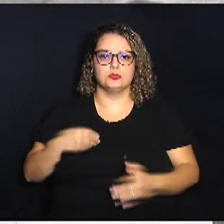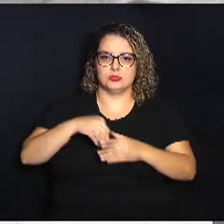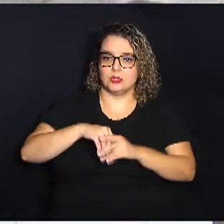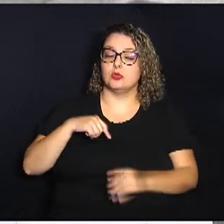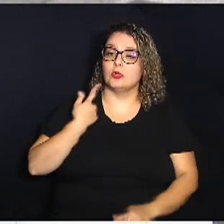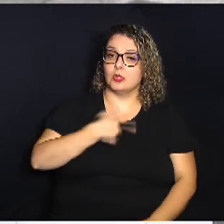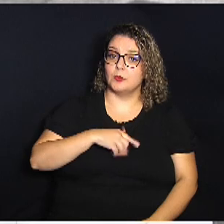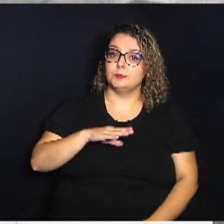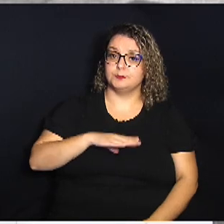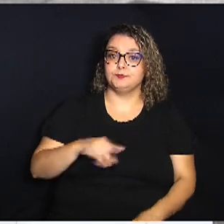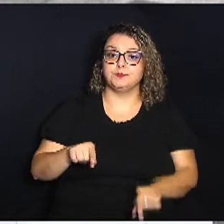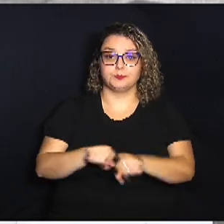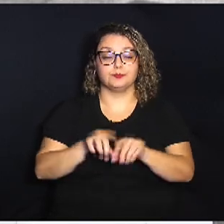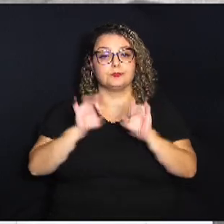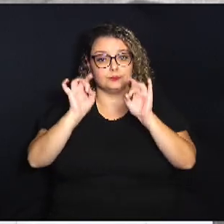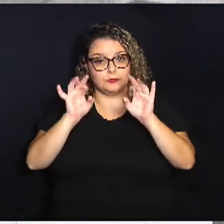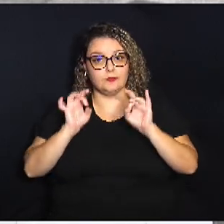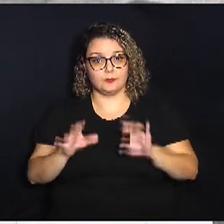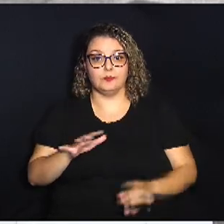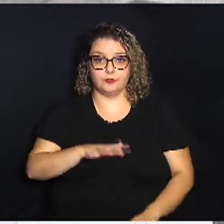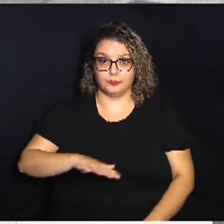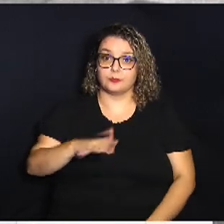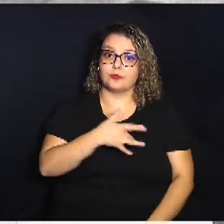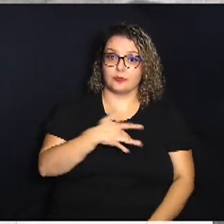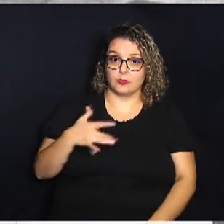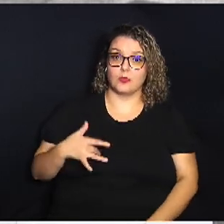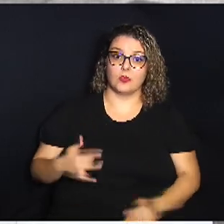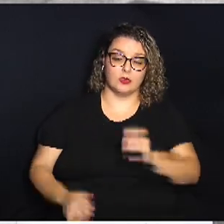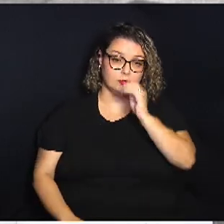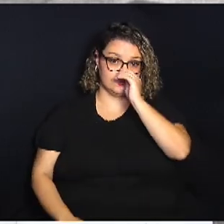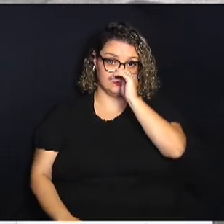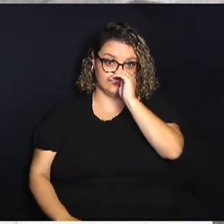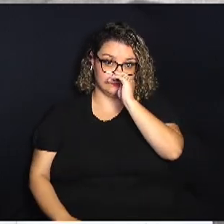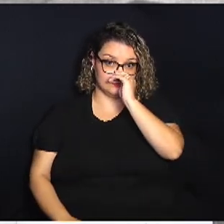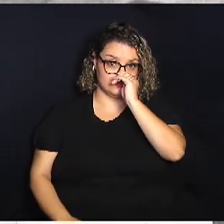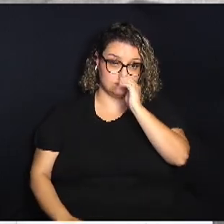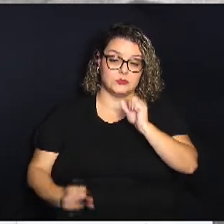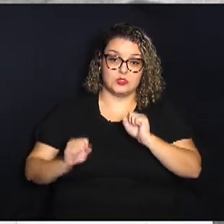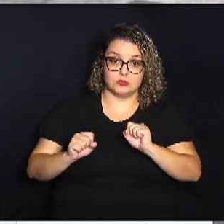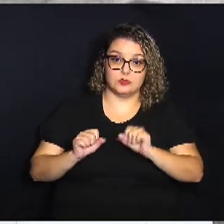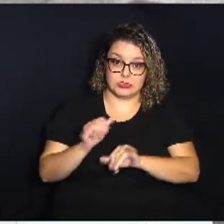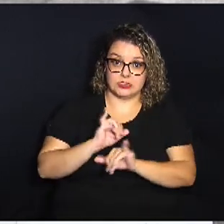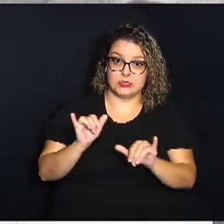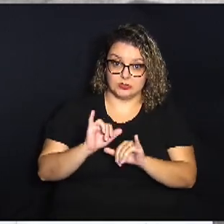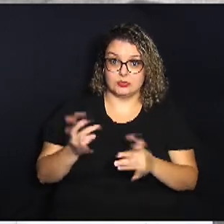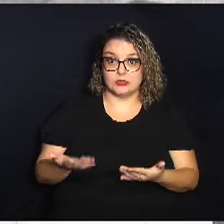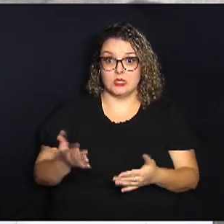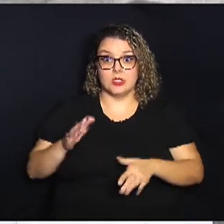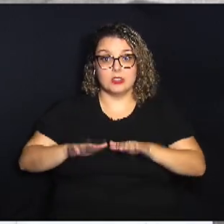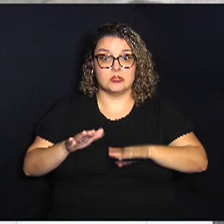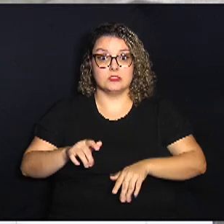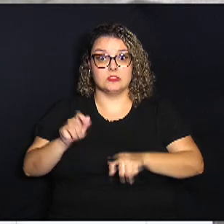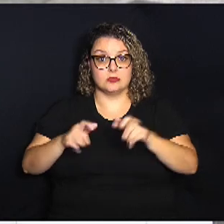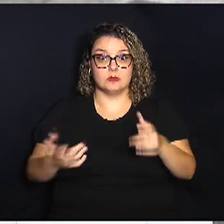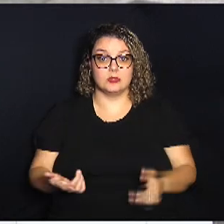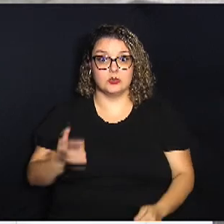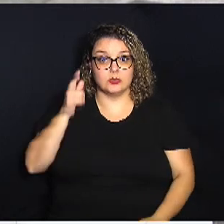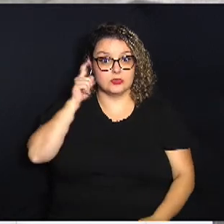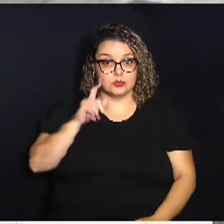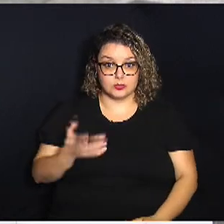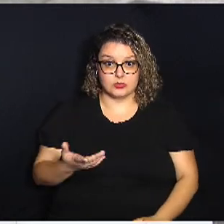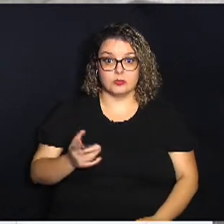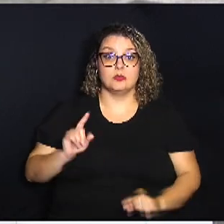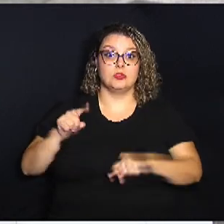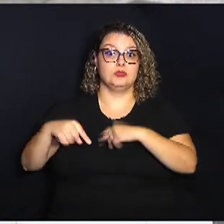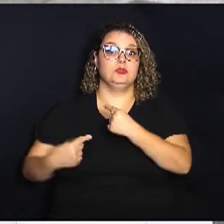município, especificamente na área de saúde, a fim de poder já anunciar. Às vezes a pessoa não conseguiu, veio